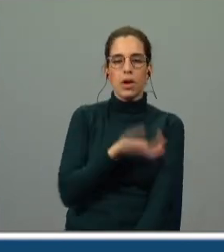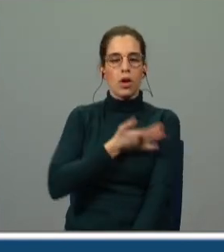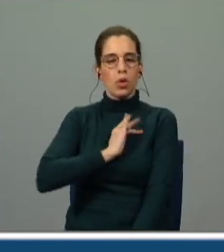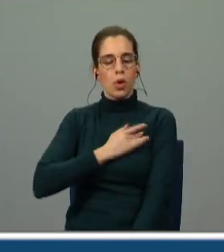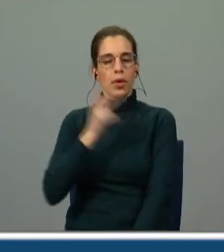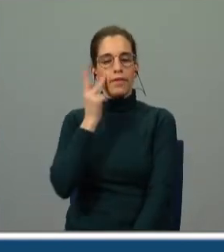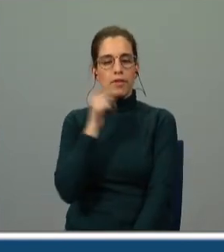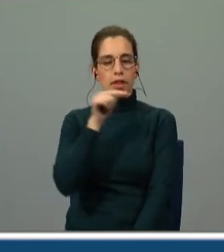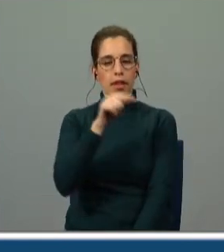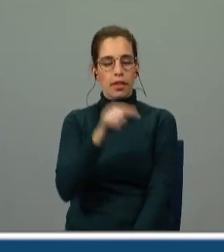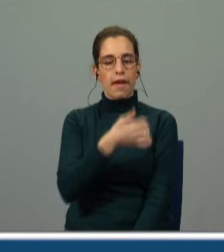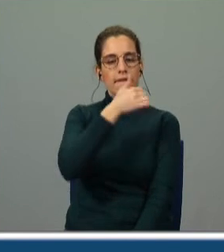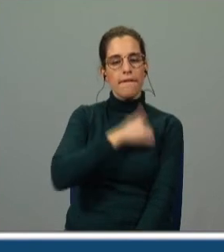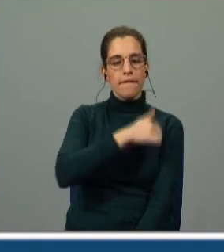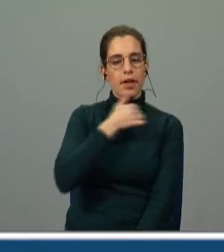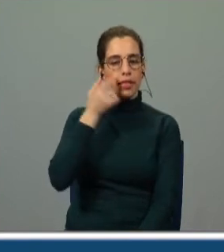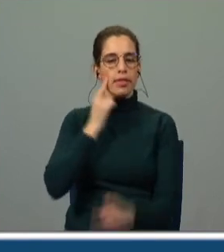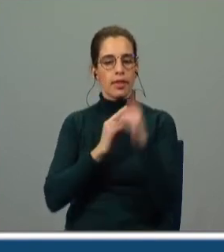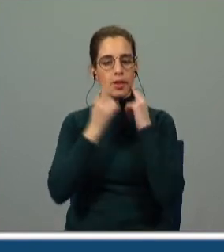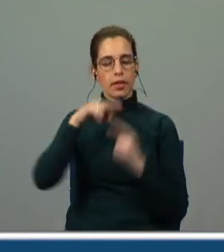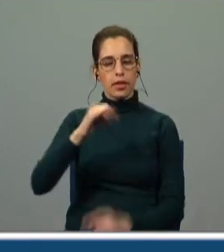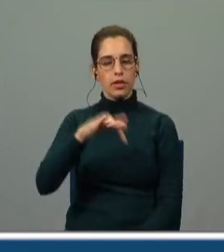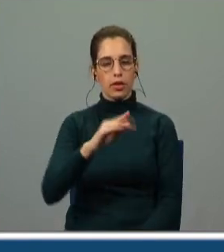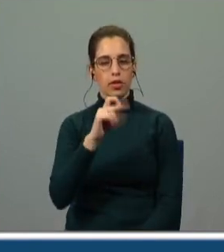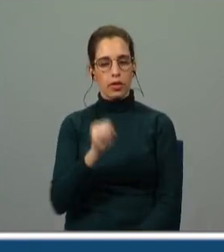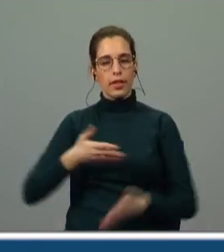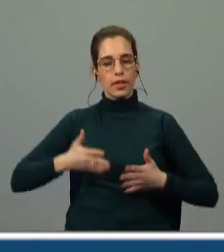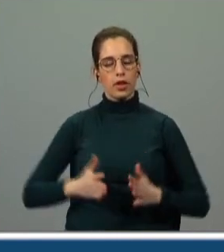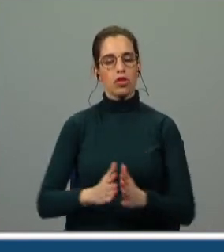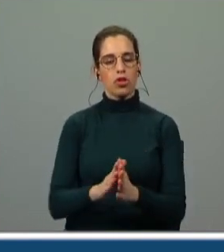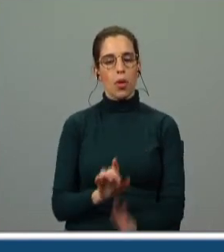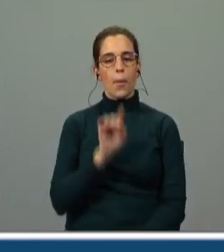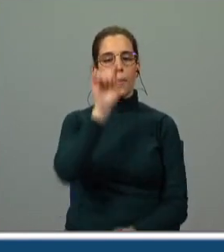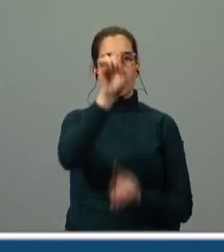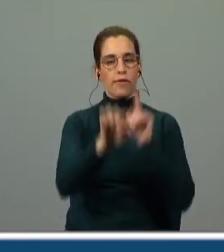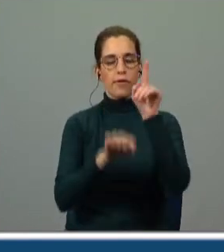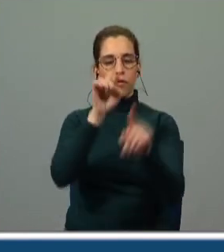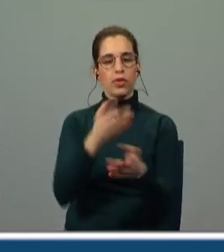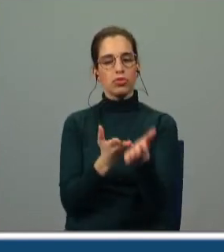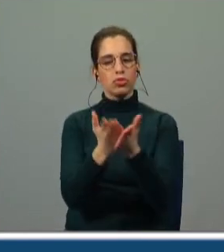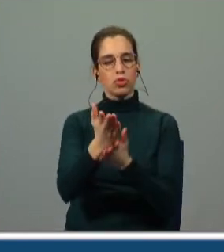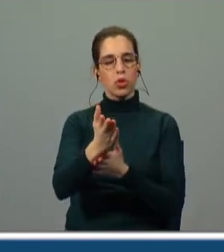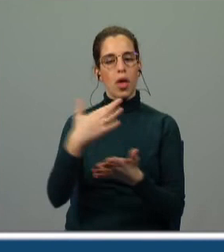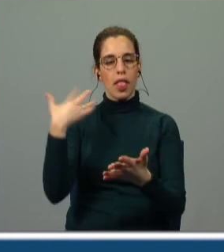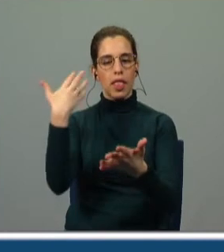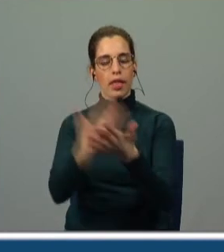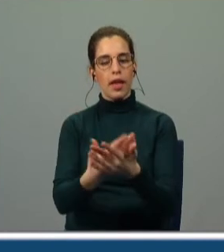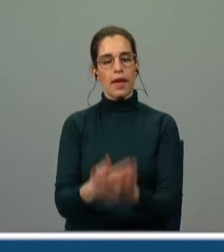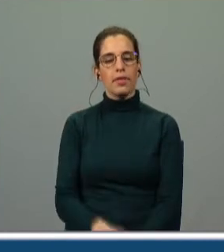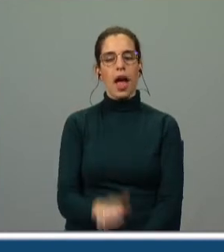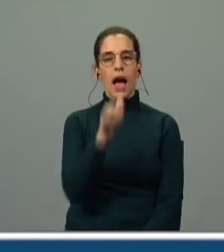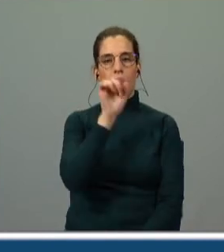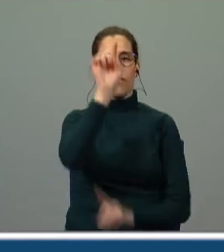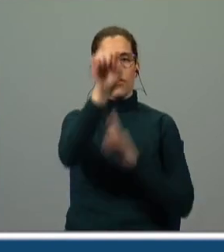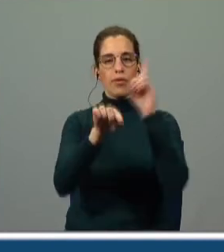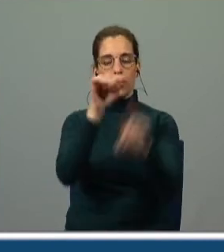vivido e sacrificado das lágrimas das ninfas do Mondego nasceu uma fonte que perdura até hoje se quiseres podes lá e visitá-la a fonte dos